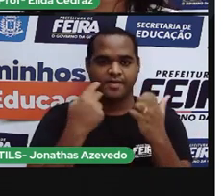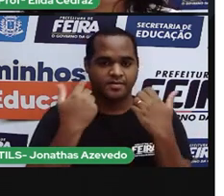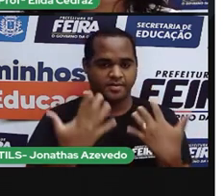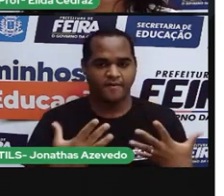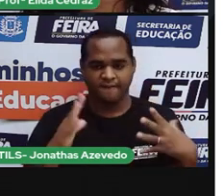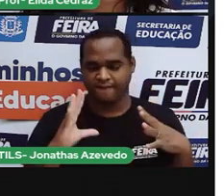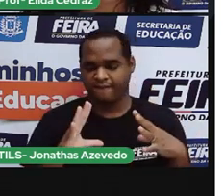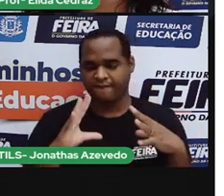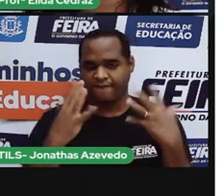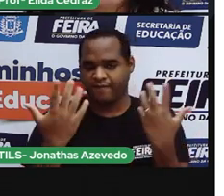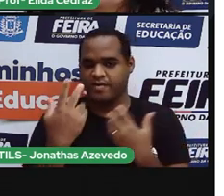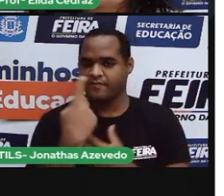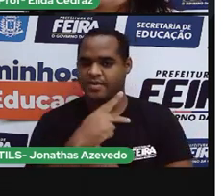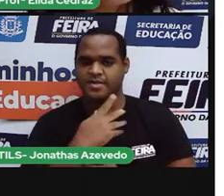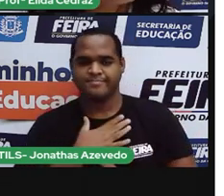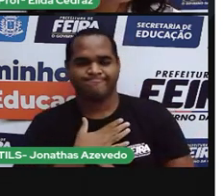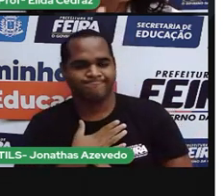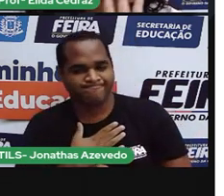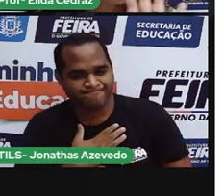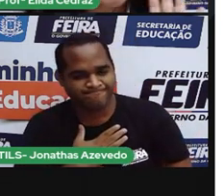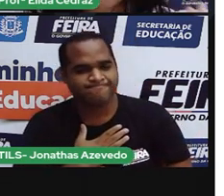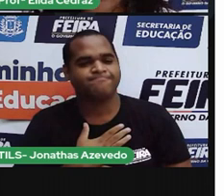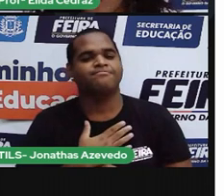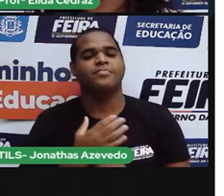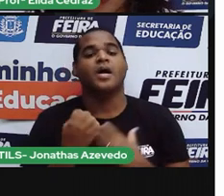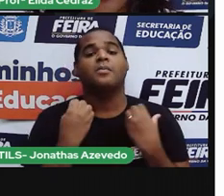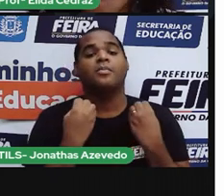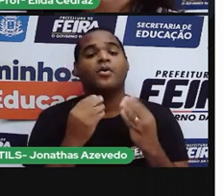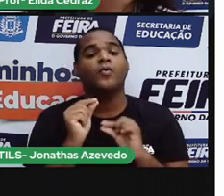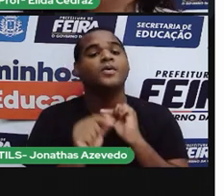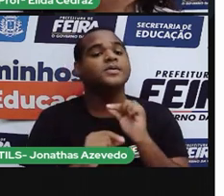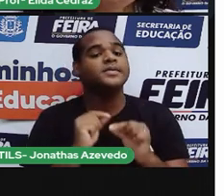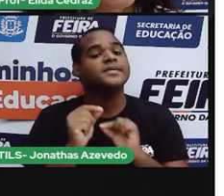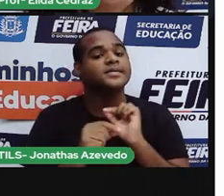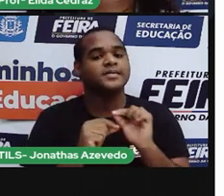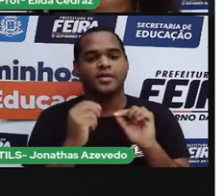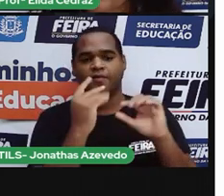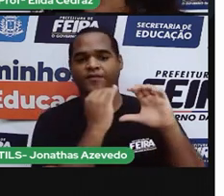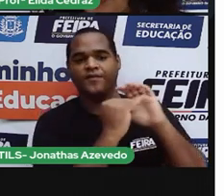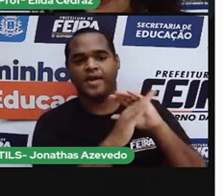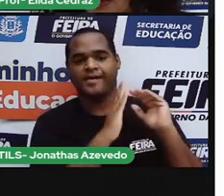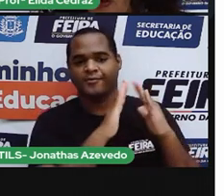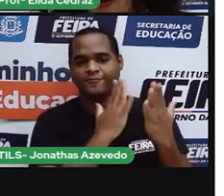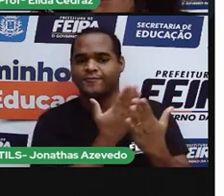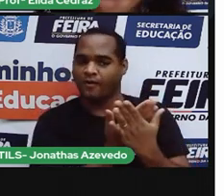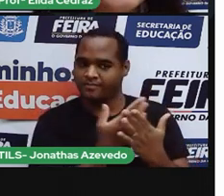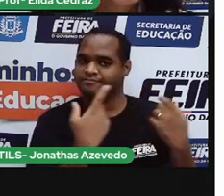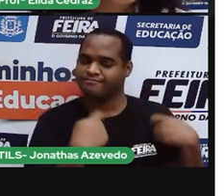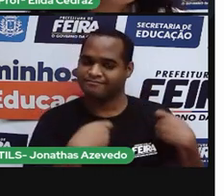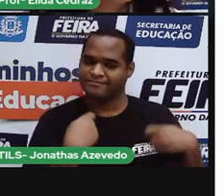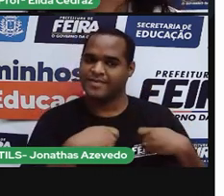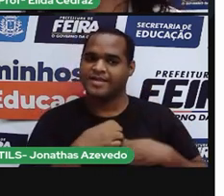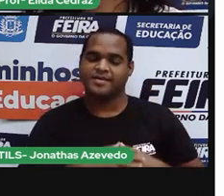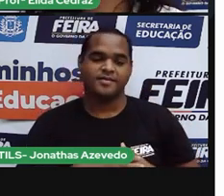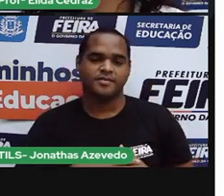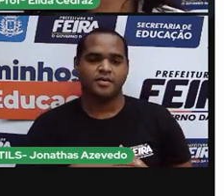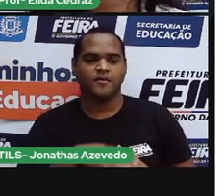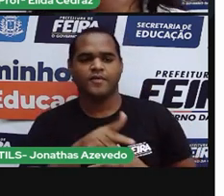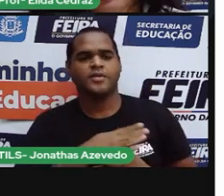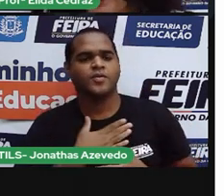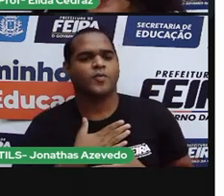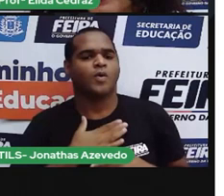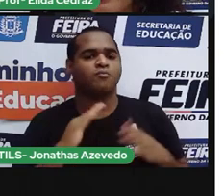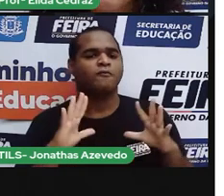características da festa que você mais gosta e enviá-las para a sua escola. Se você gosta